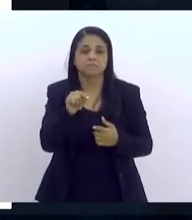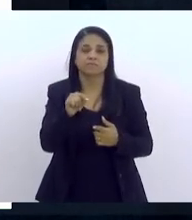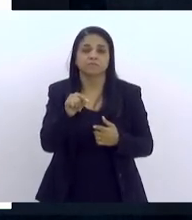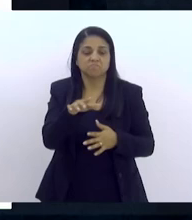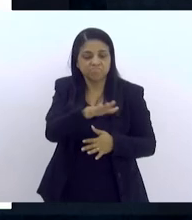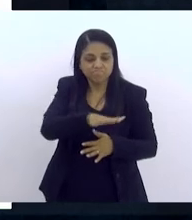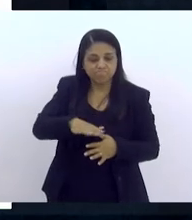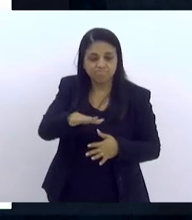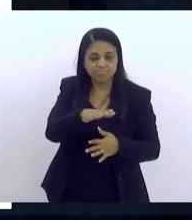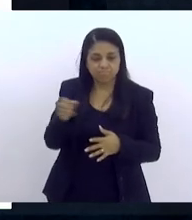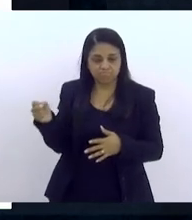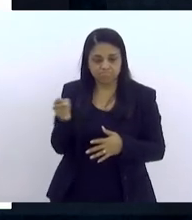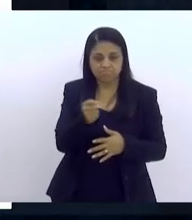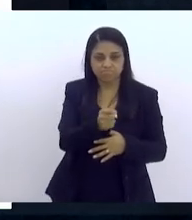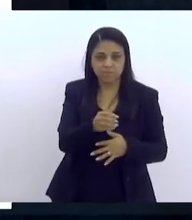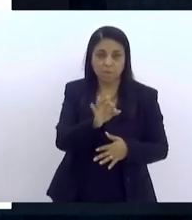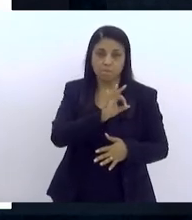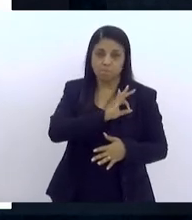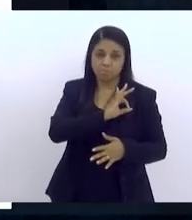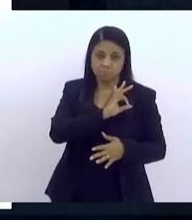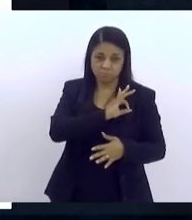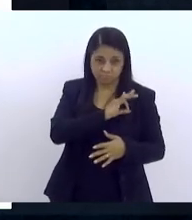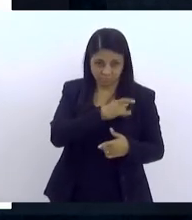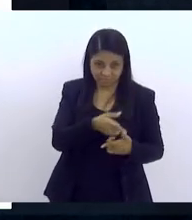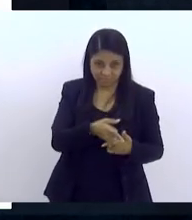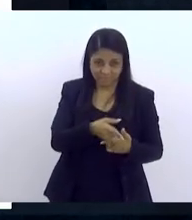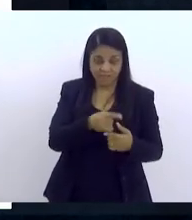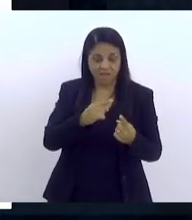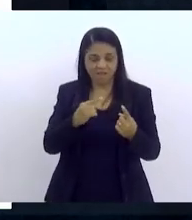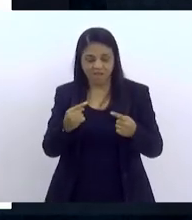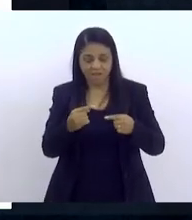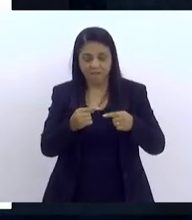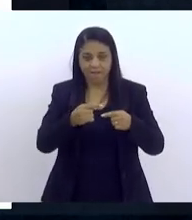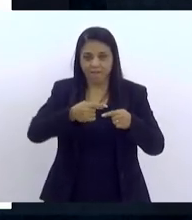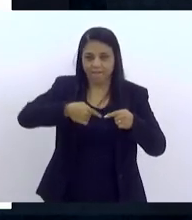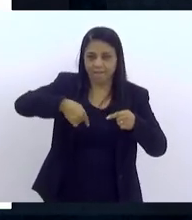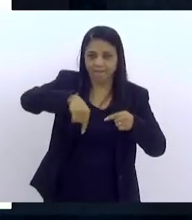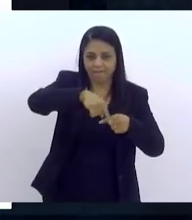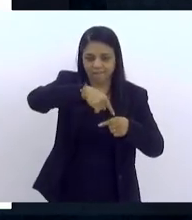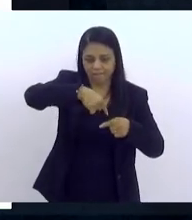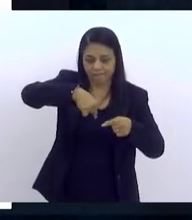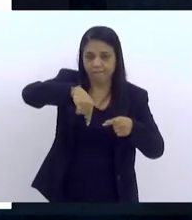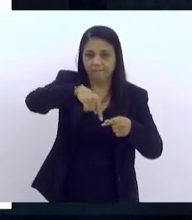espaços escolares, essa discussão de colocar catraca eletrônica,